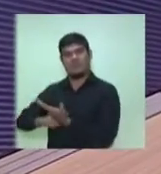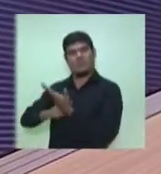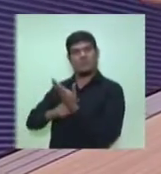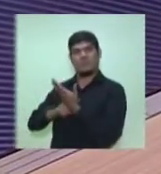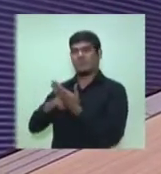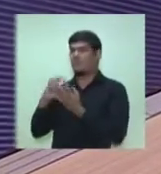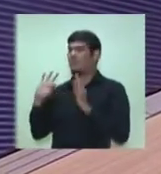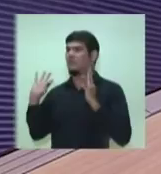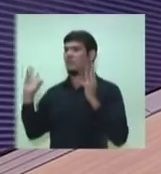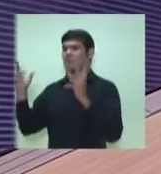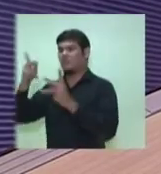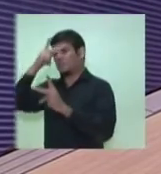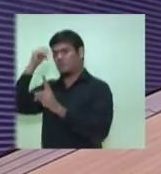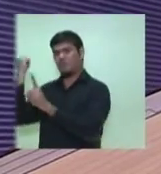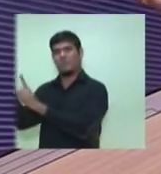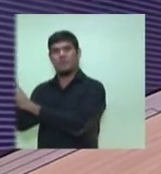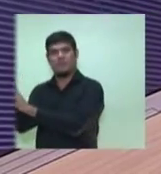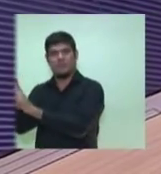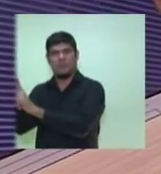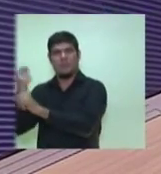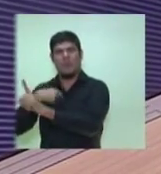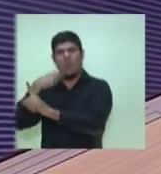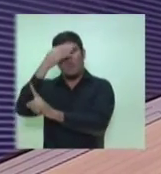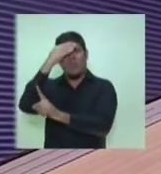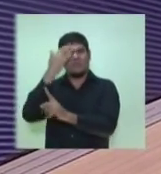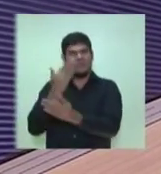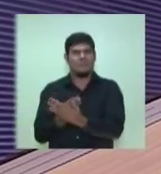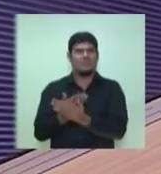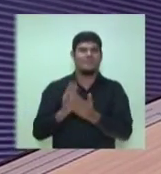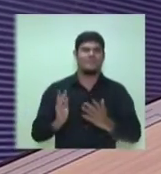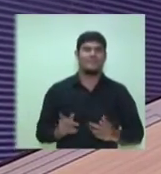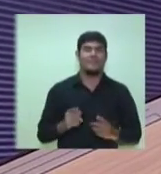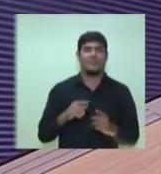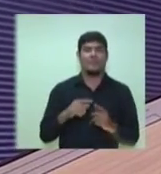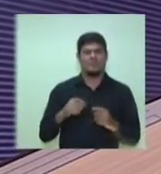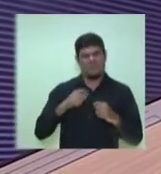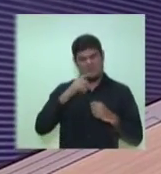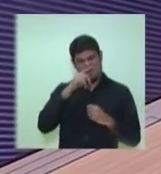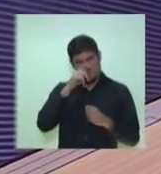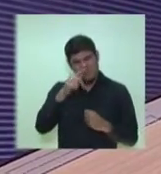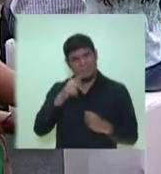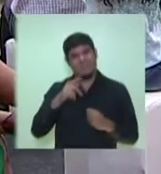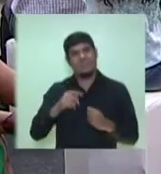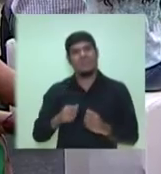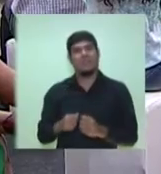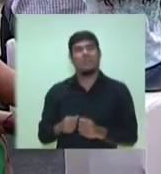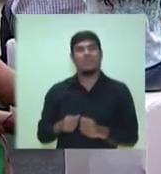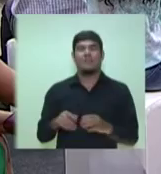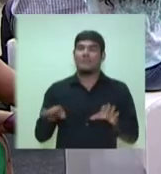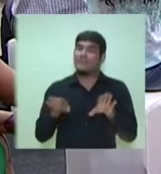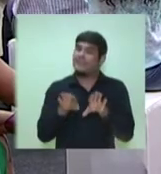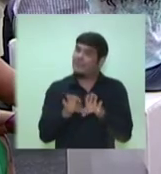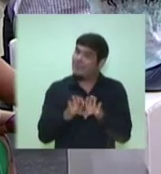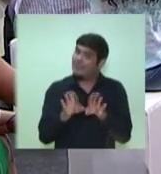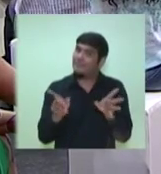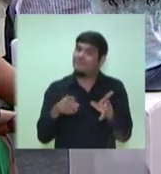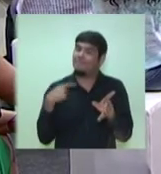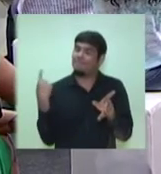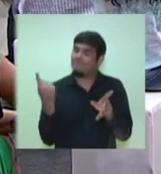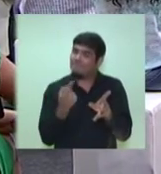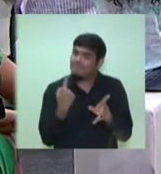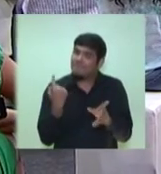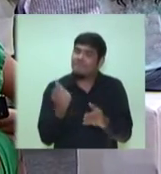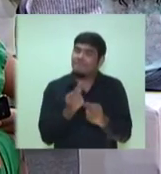de toda a nossa sociedade. Eu acredito piamente nisso, acredito fortemente nisso. Por outro lado, nós temos